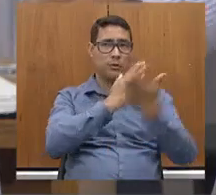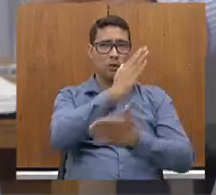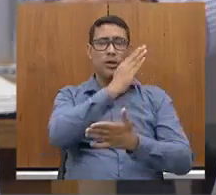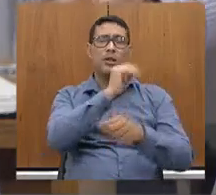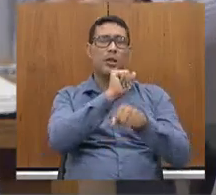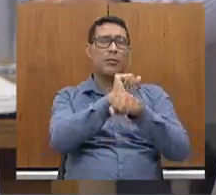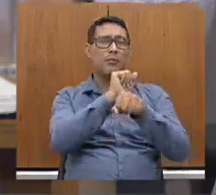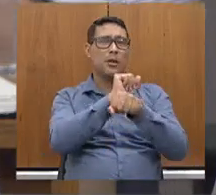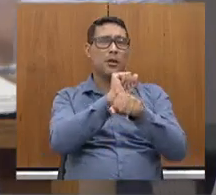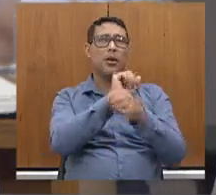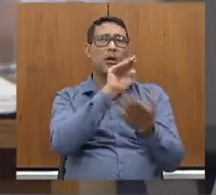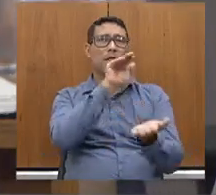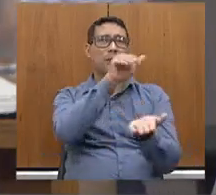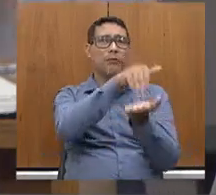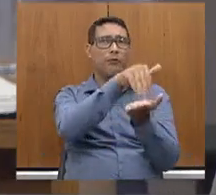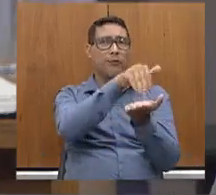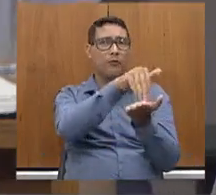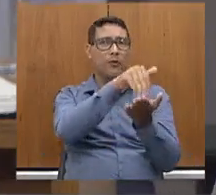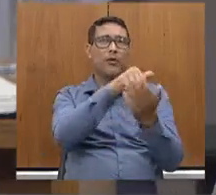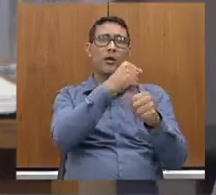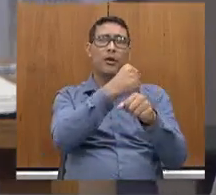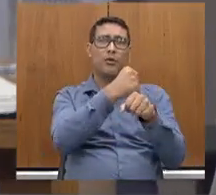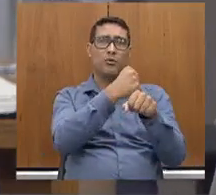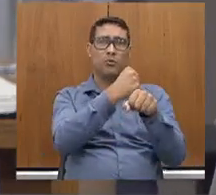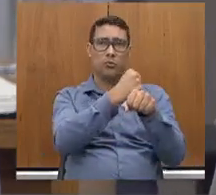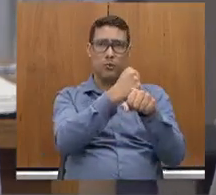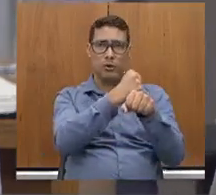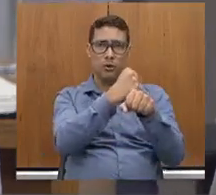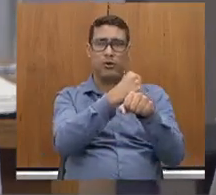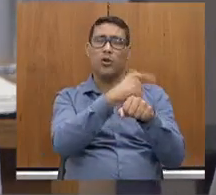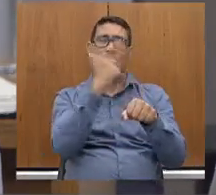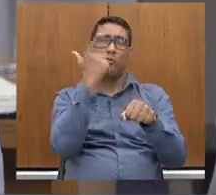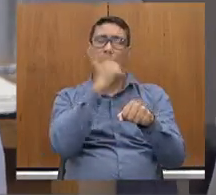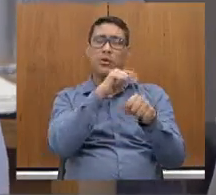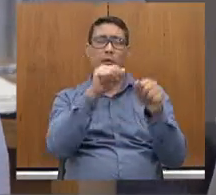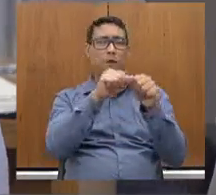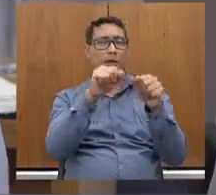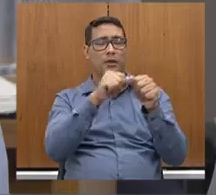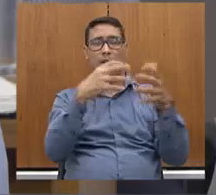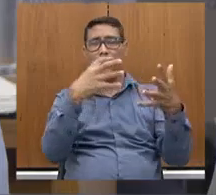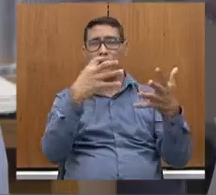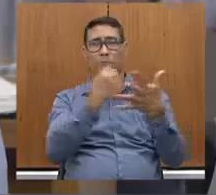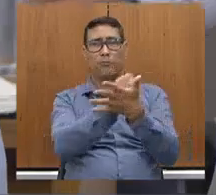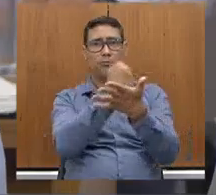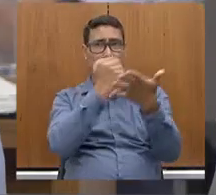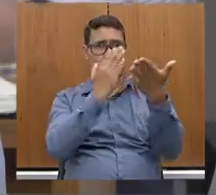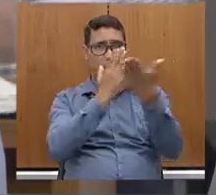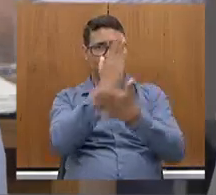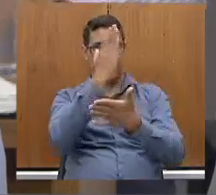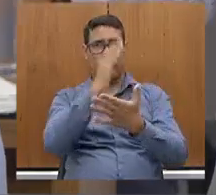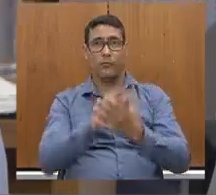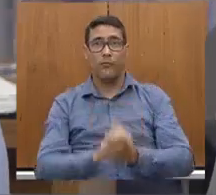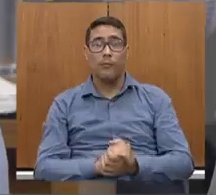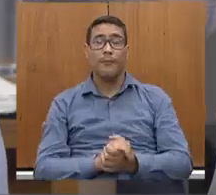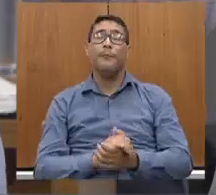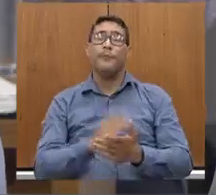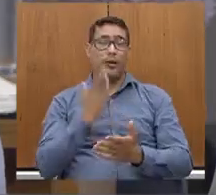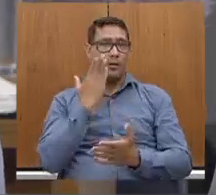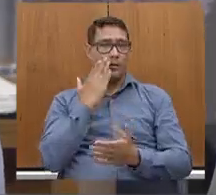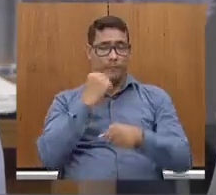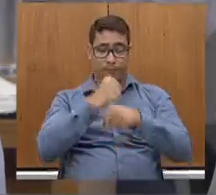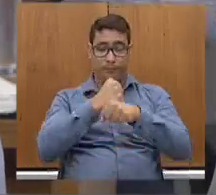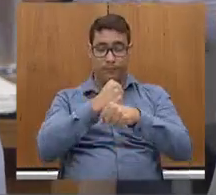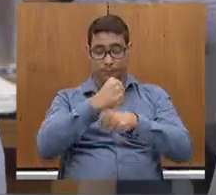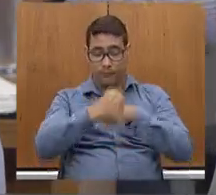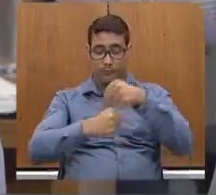possivelmente final do ano, fazer essa homologação. Então, isso quer dizer, deputado, que a partir do ano que vem,